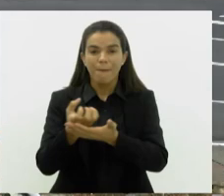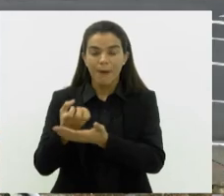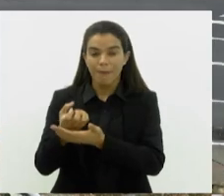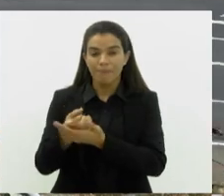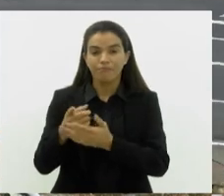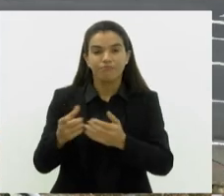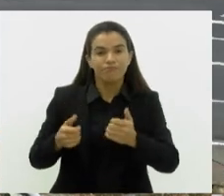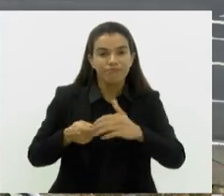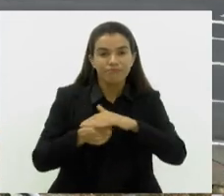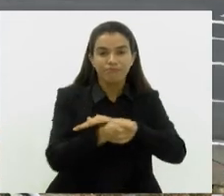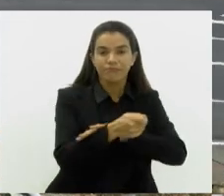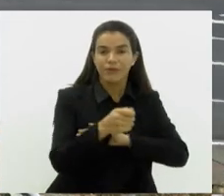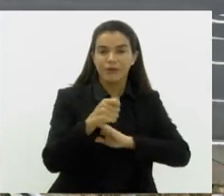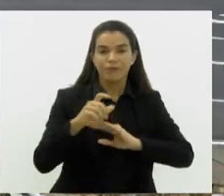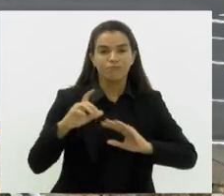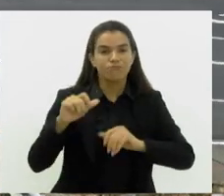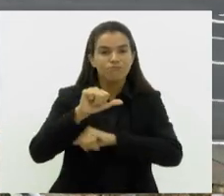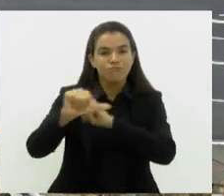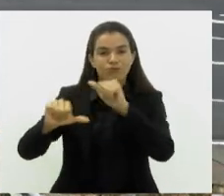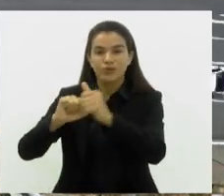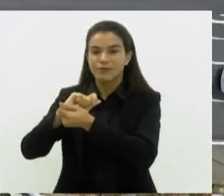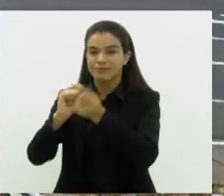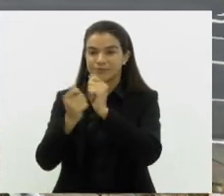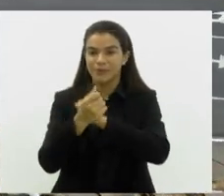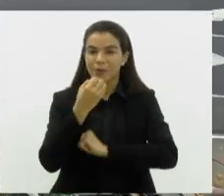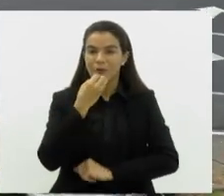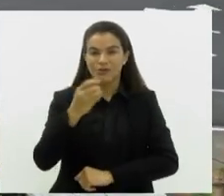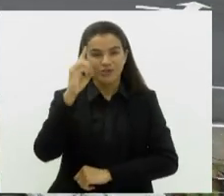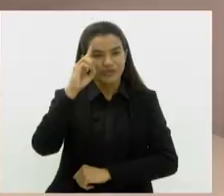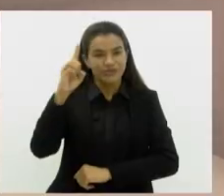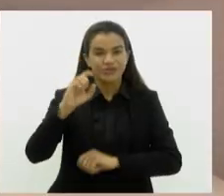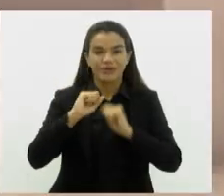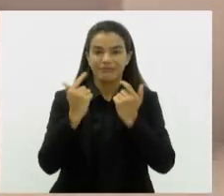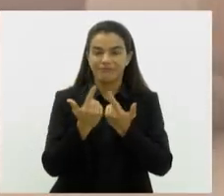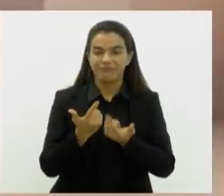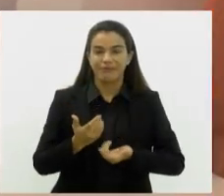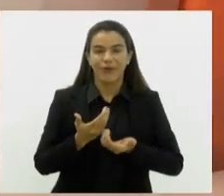urbanização em todo o estado. O Bom Dia Alerj começa agora.